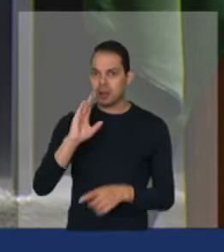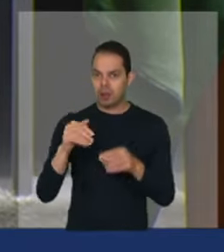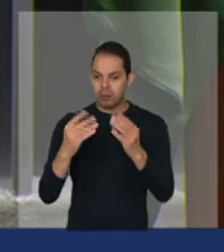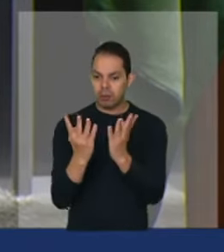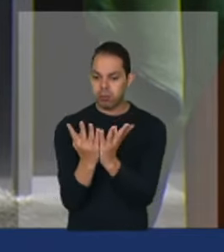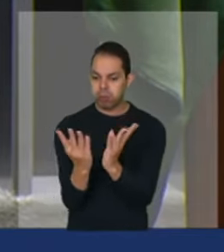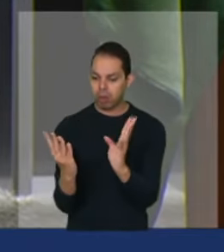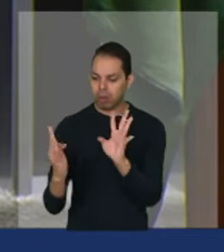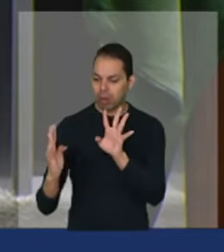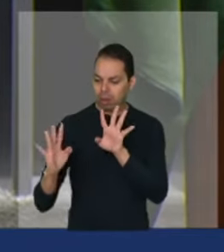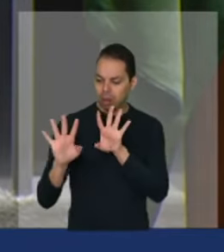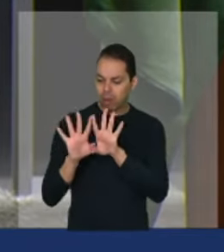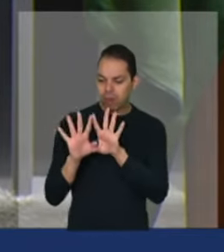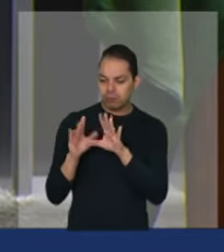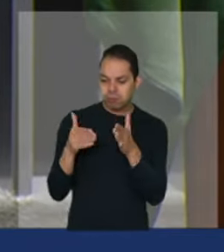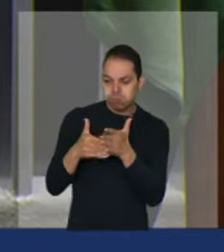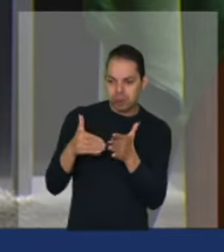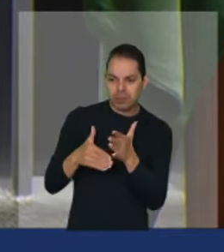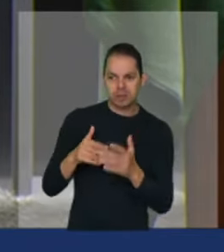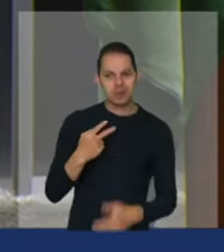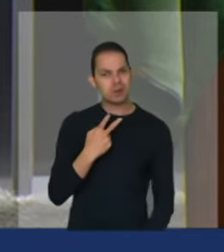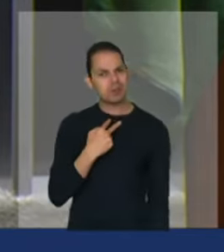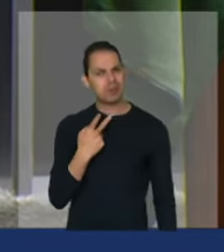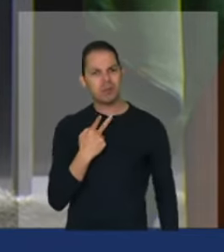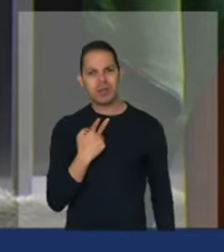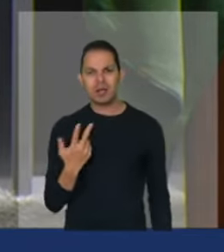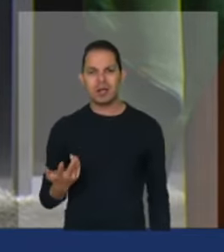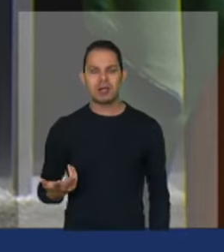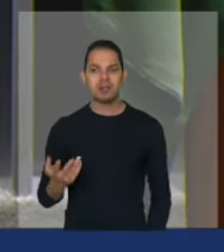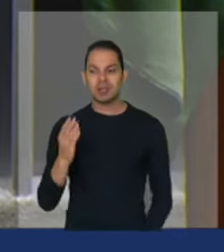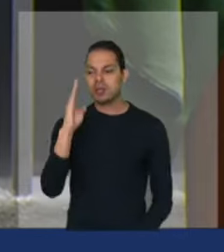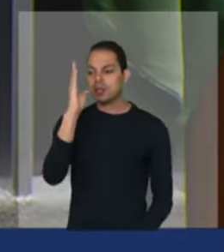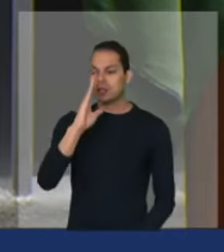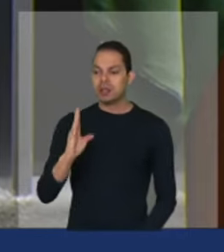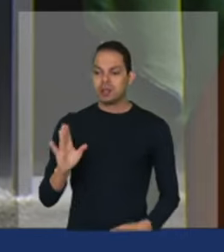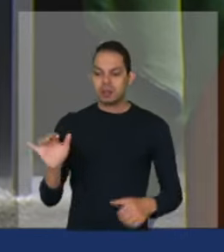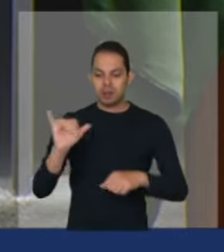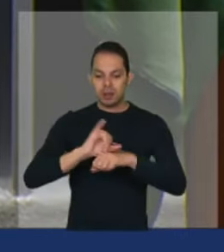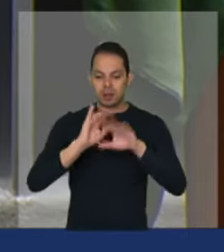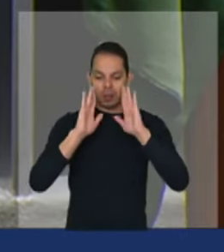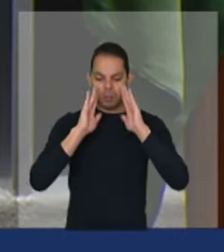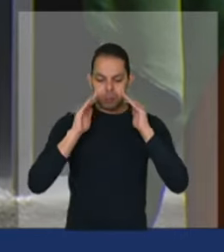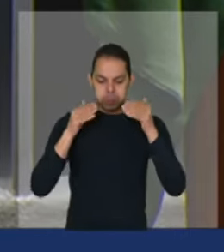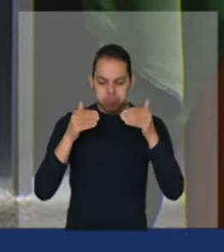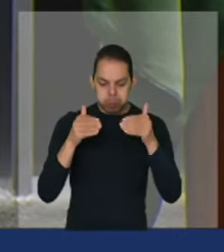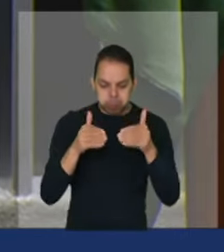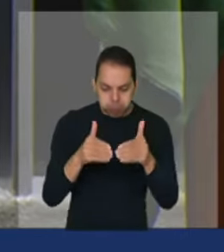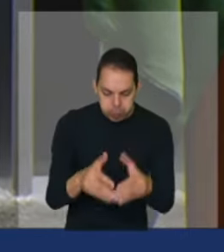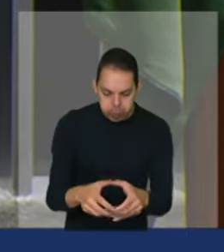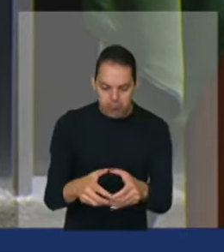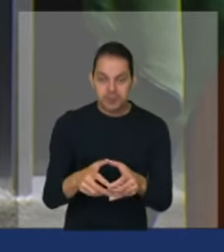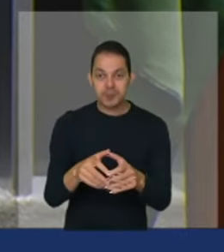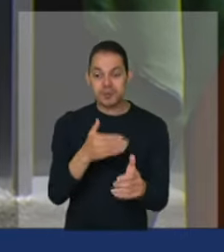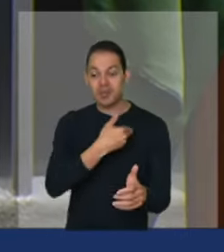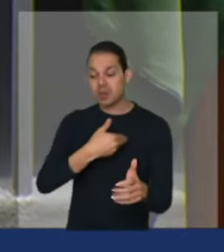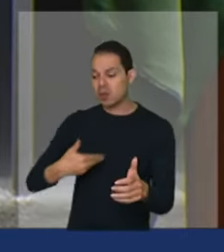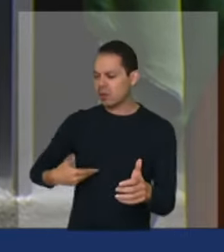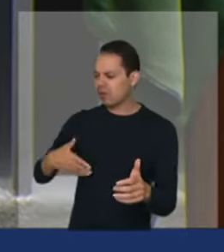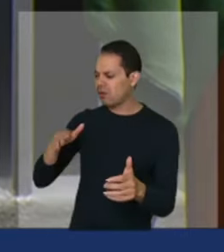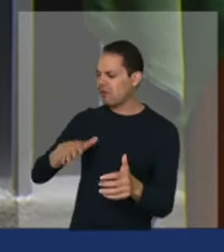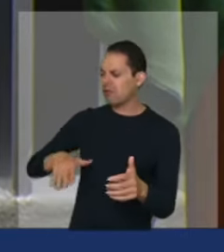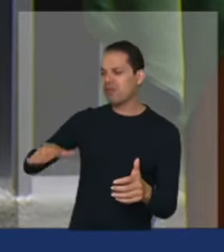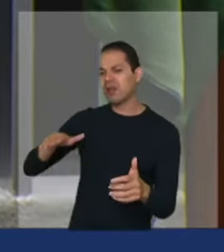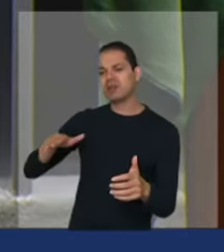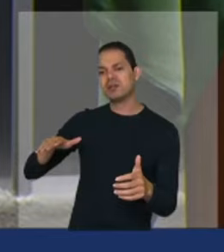pode ser o Brasil que tem um modelo de concentração da terra e que tem um governo que apenas bate